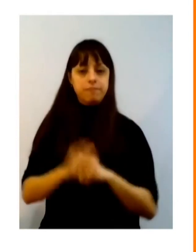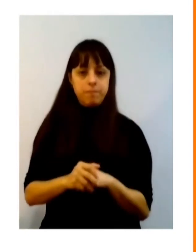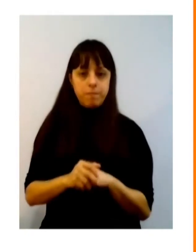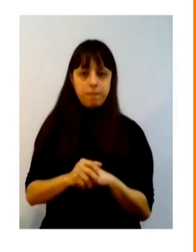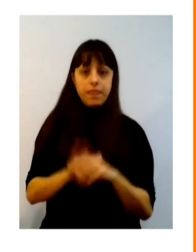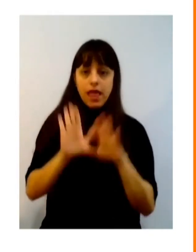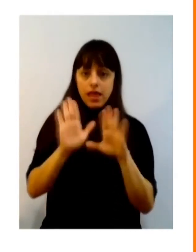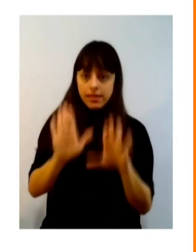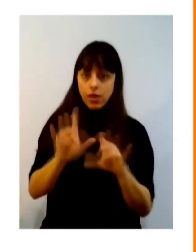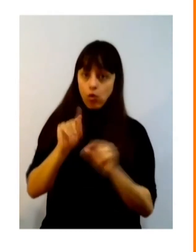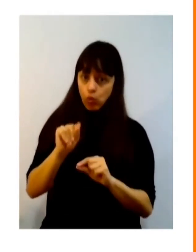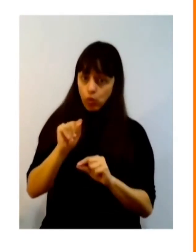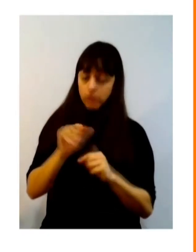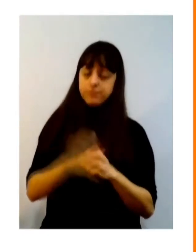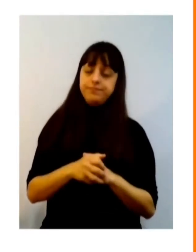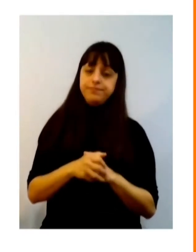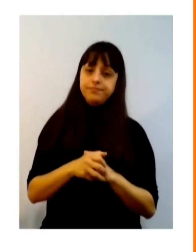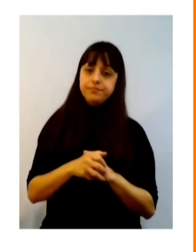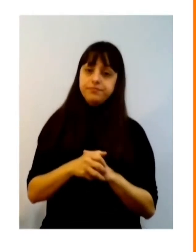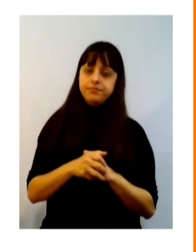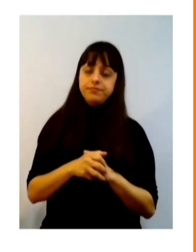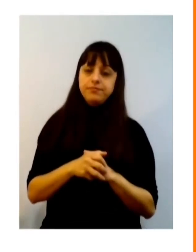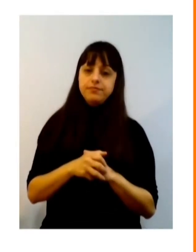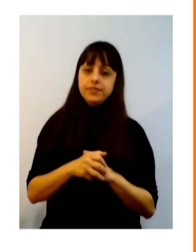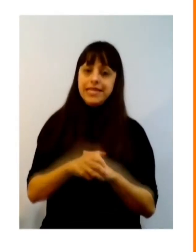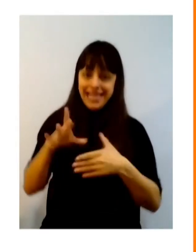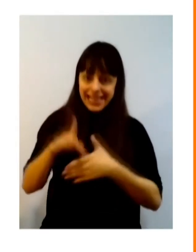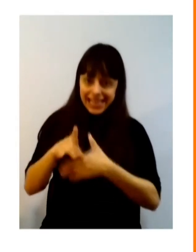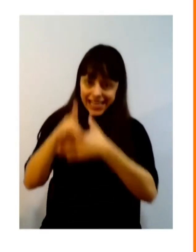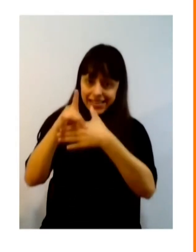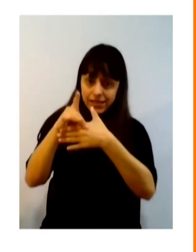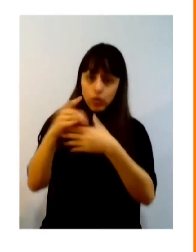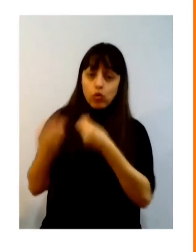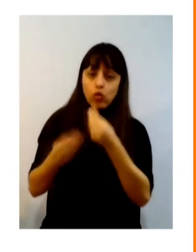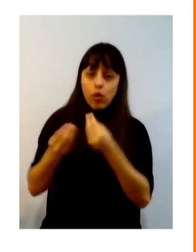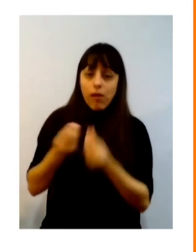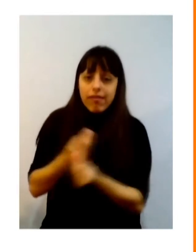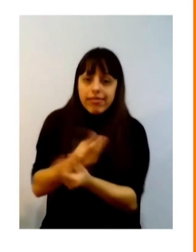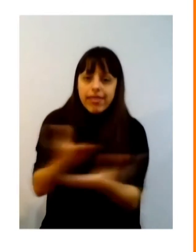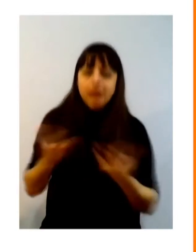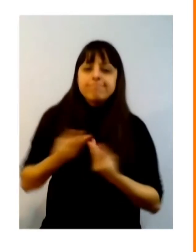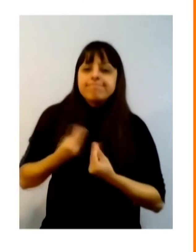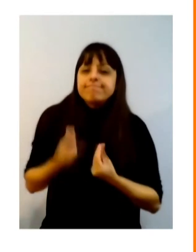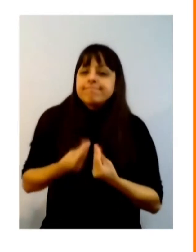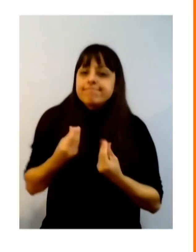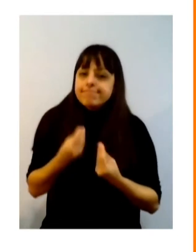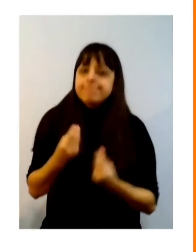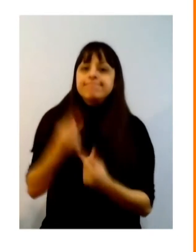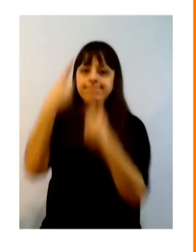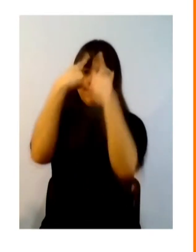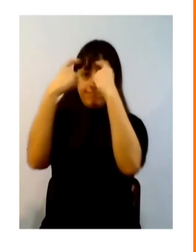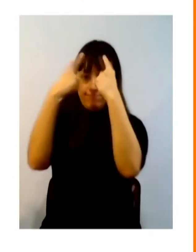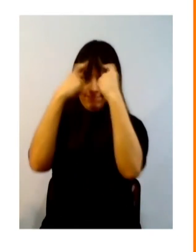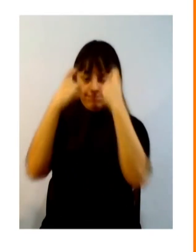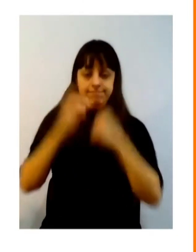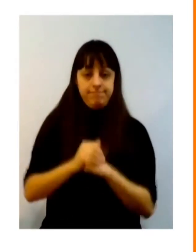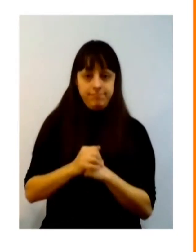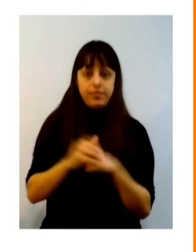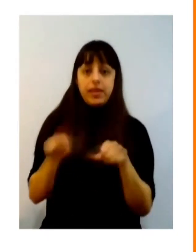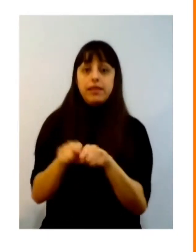disso em termos de liderança, inspiração e perspectiva, mas ao mesmo tempo é uma liderança para desenvolvimento